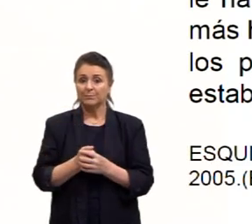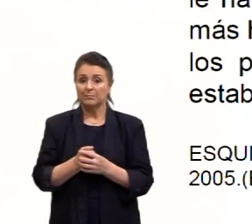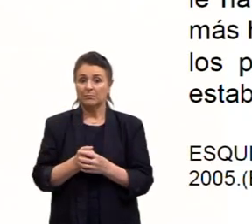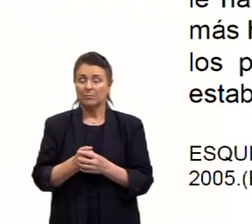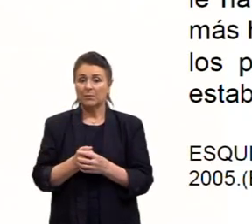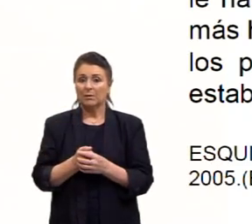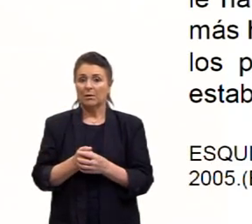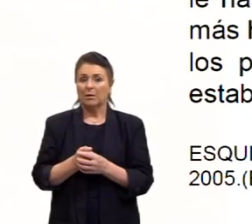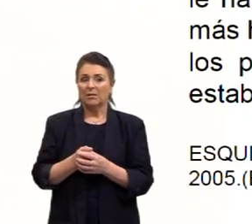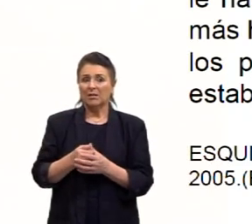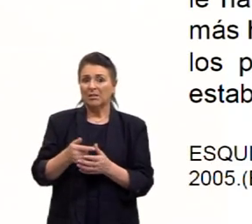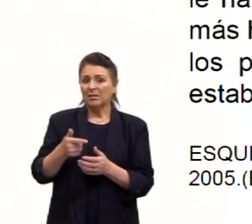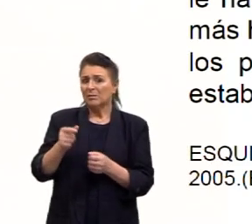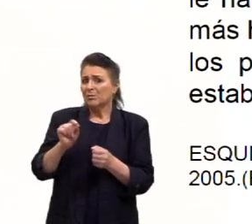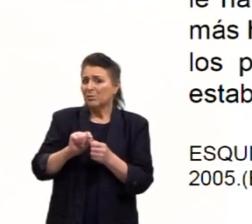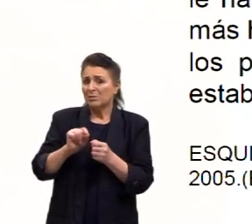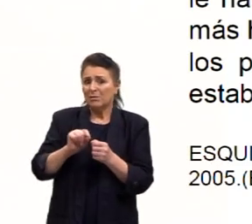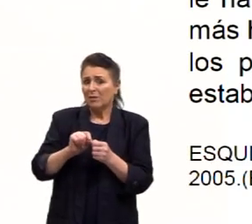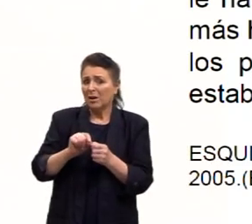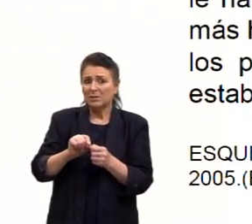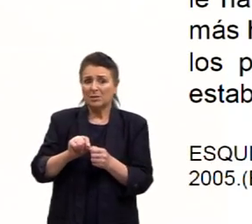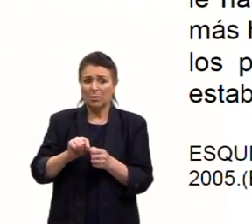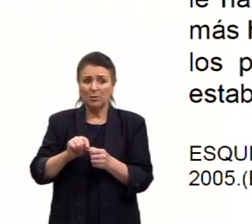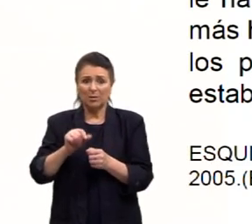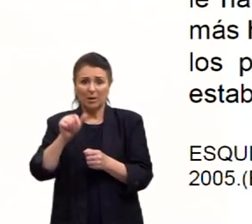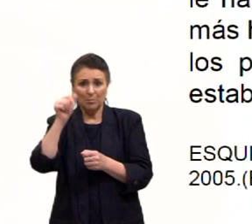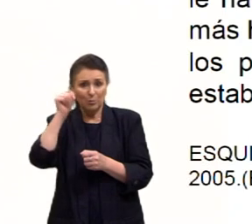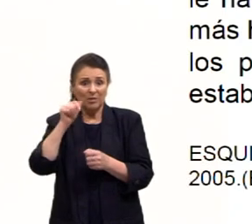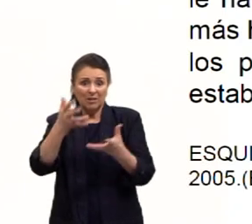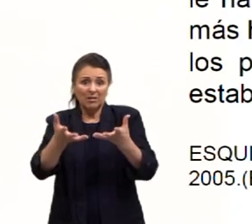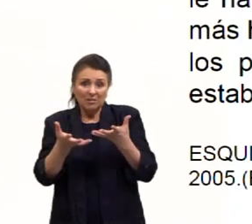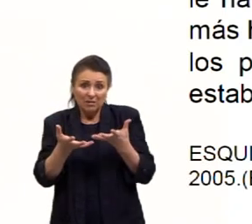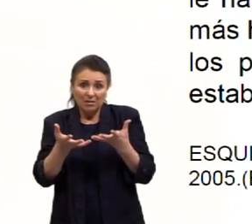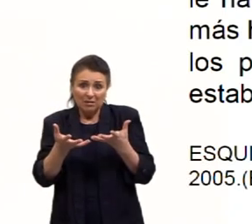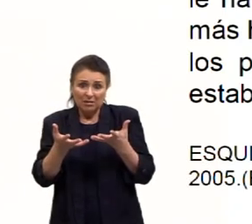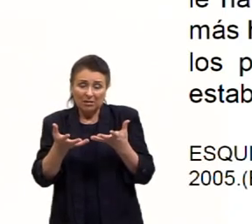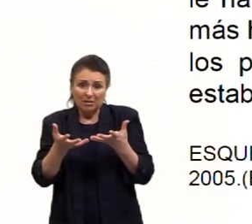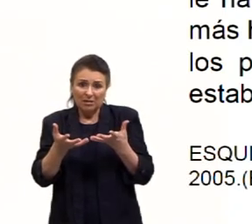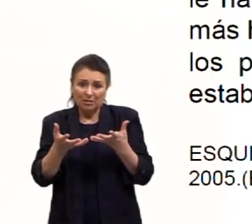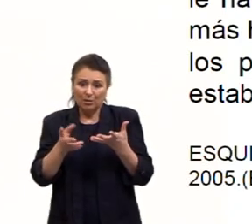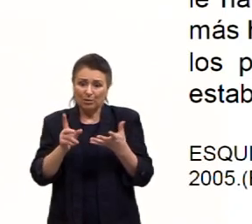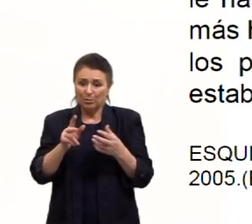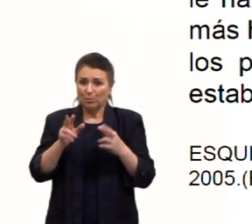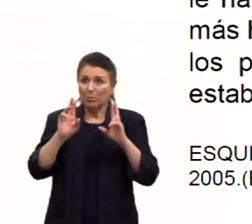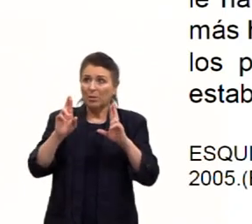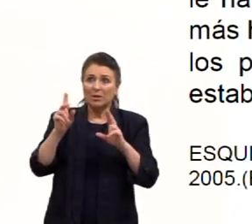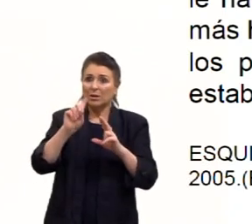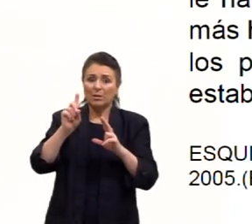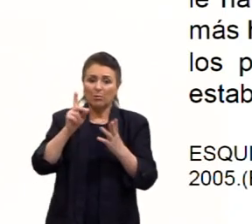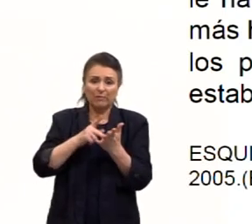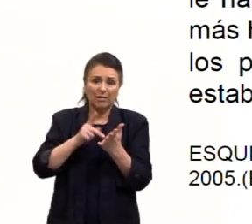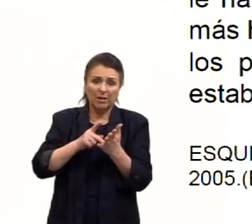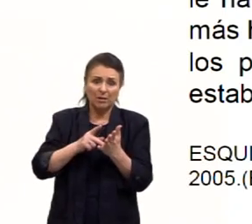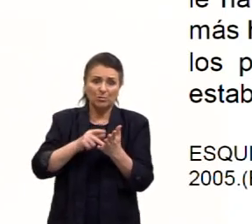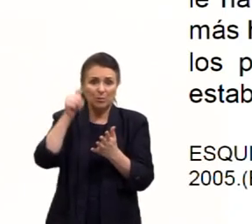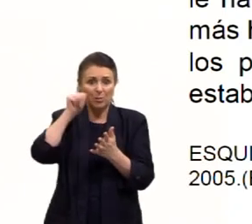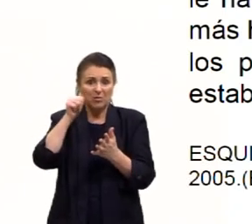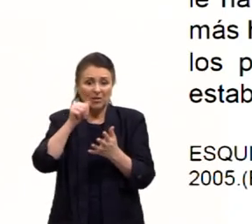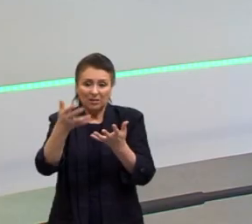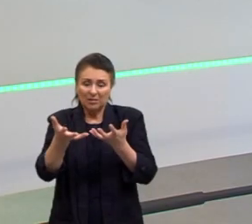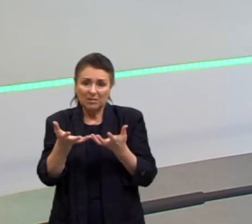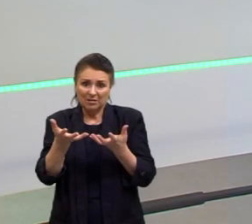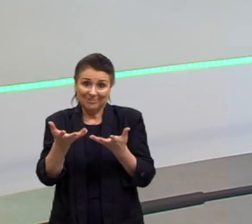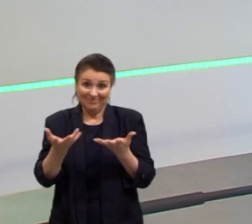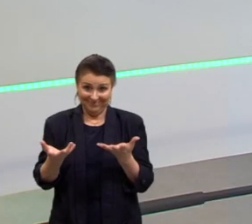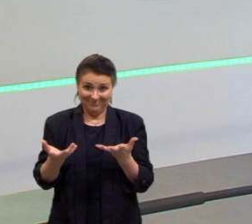não se cumpra o que o rosaura acabou de falar. certo? E aqui, então, esse texto vai trazer